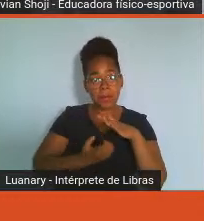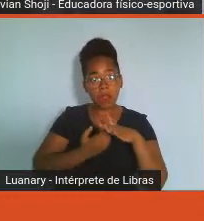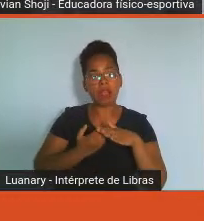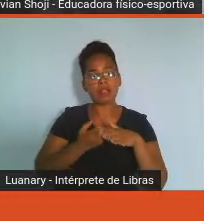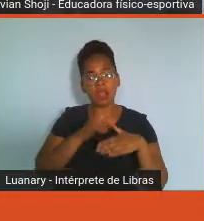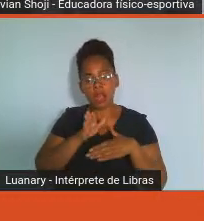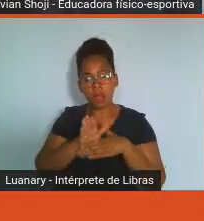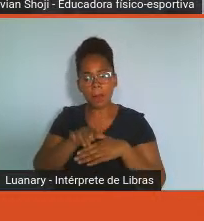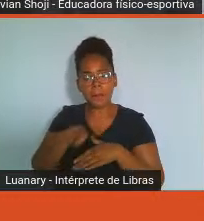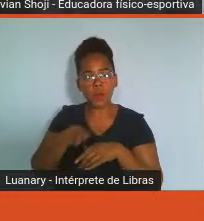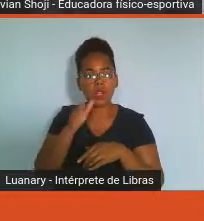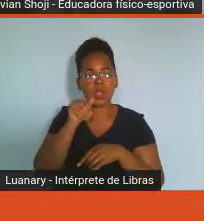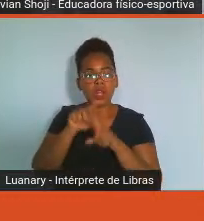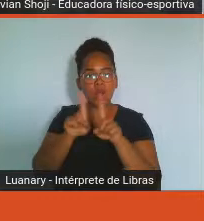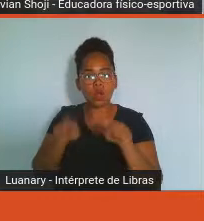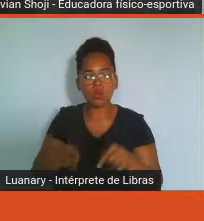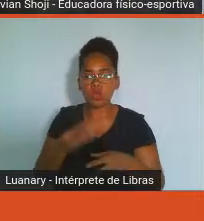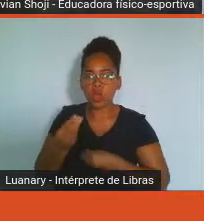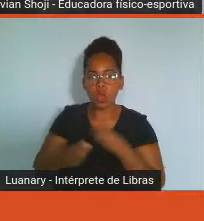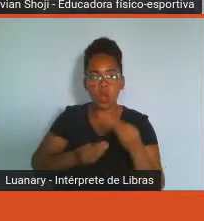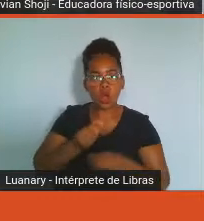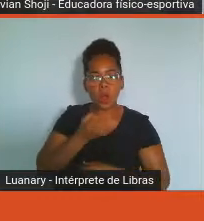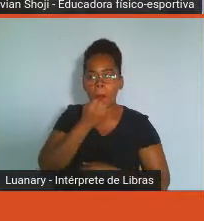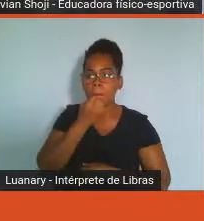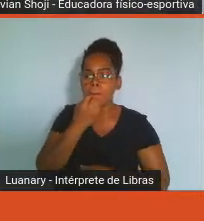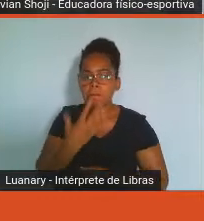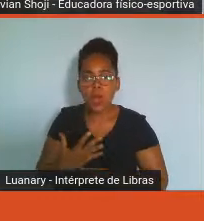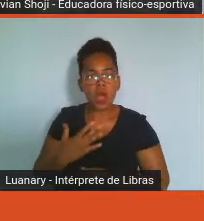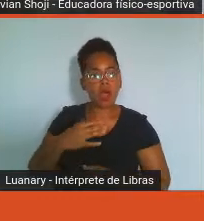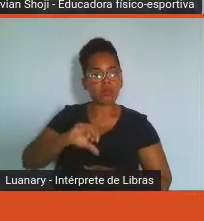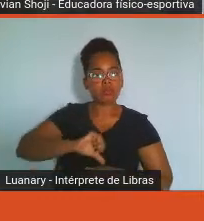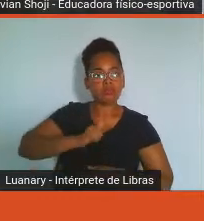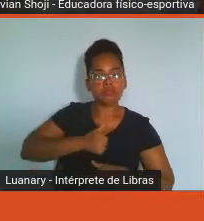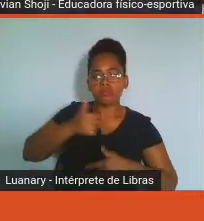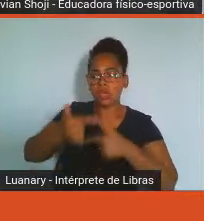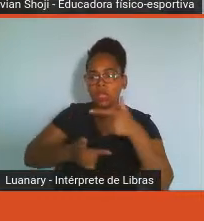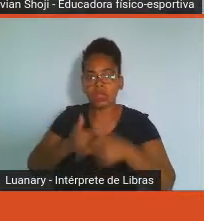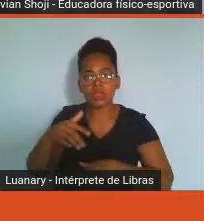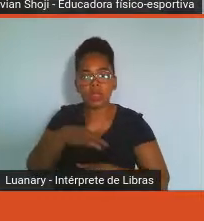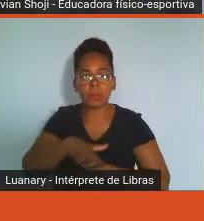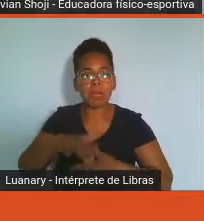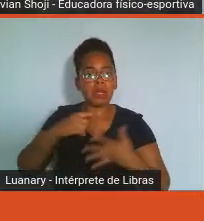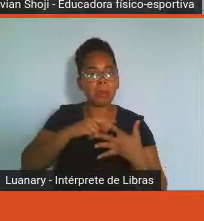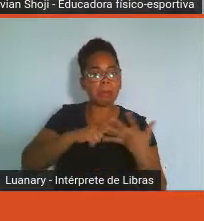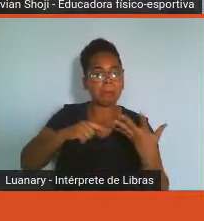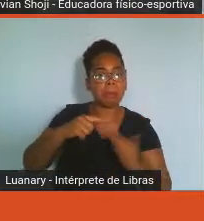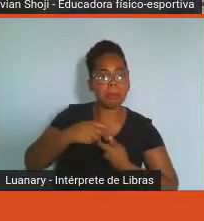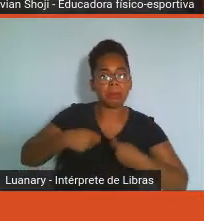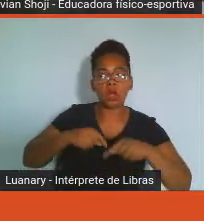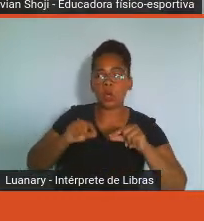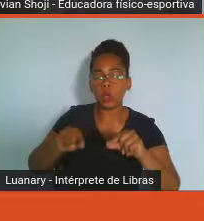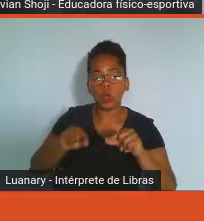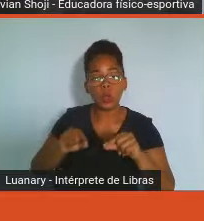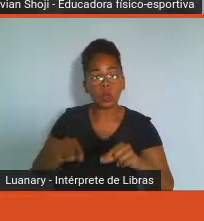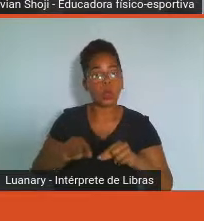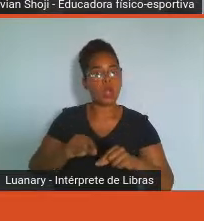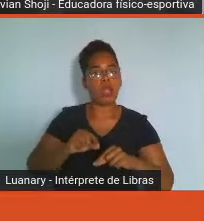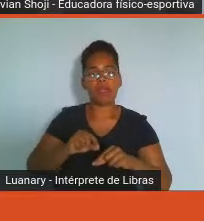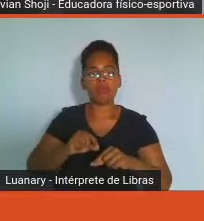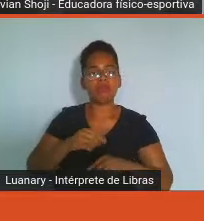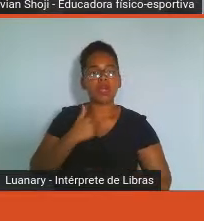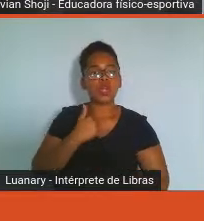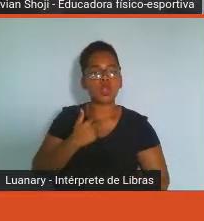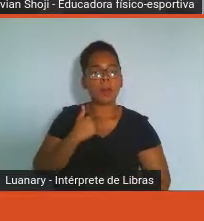ele defina também qual é a mudança que ele quer ter, né, não somos nós que colocamos o você precisa